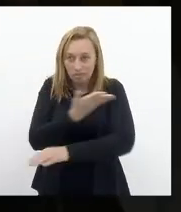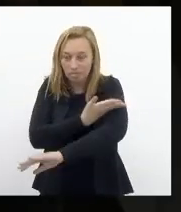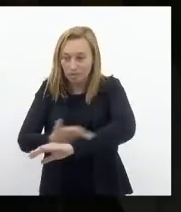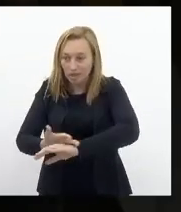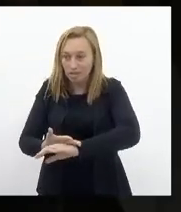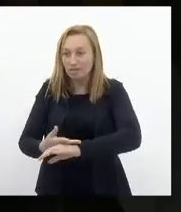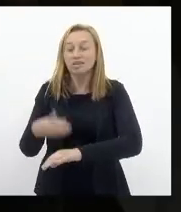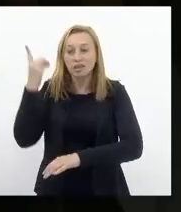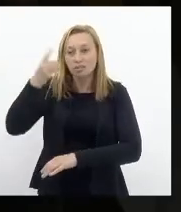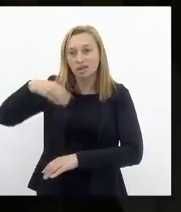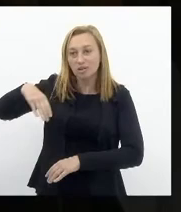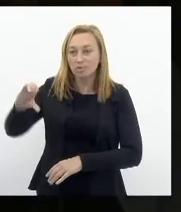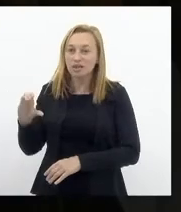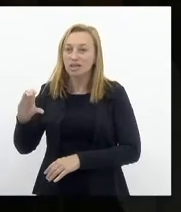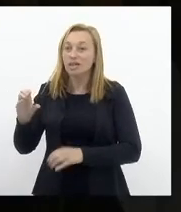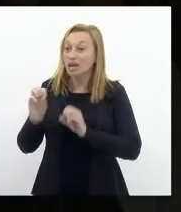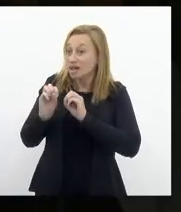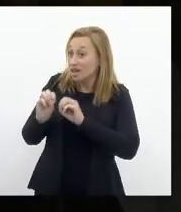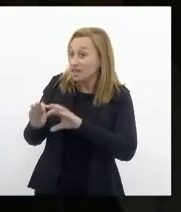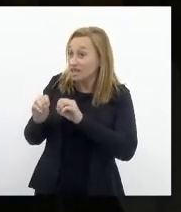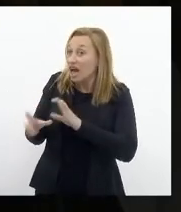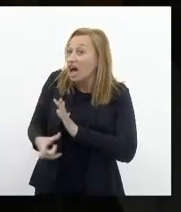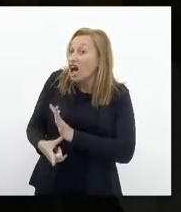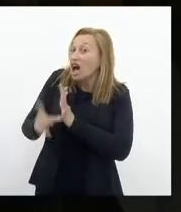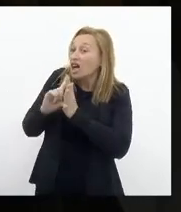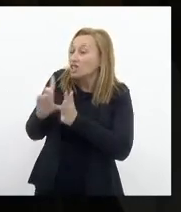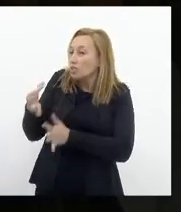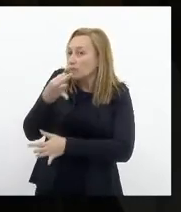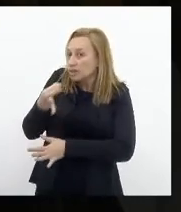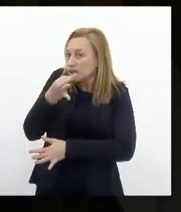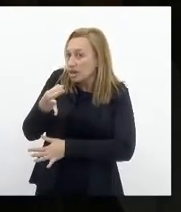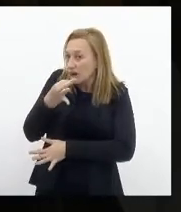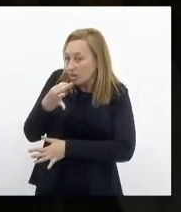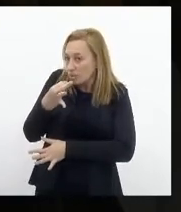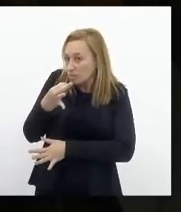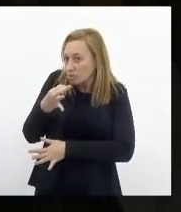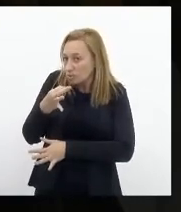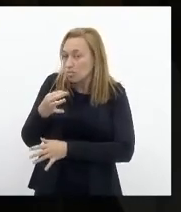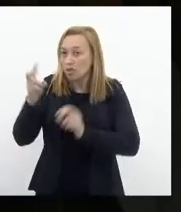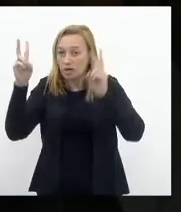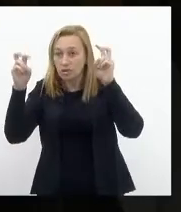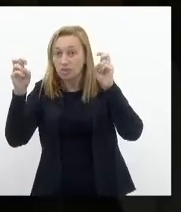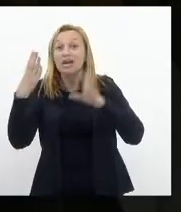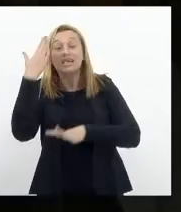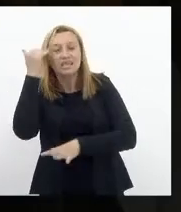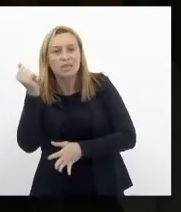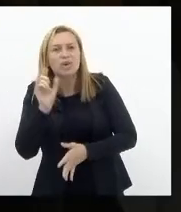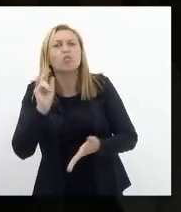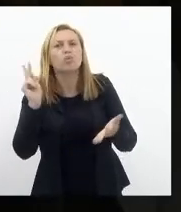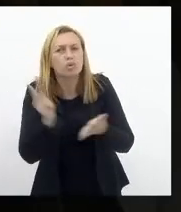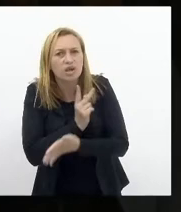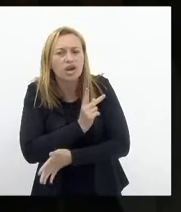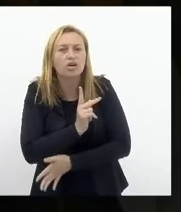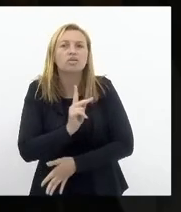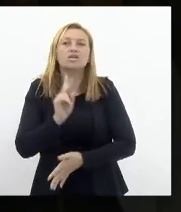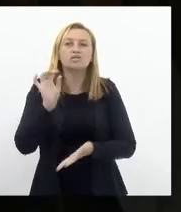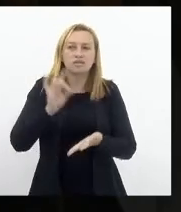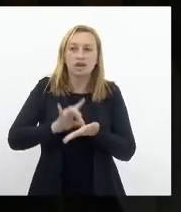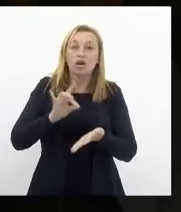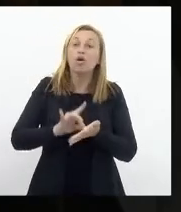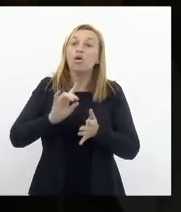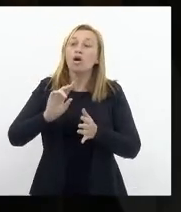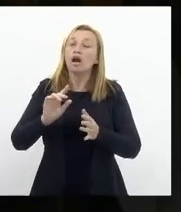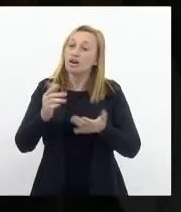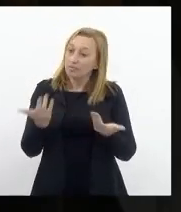ensinar que ele deve, antes de dar opinião sobre alguma coisa, saber exatamente do que se trata ao invés de jogar para a